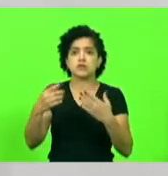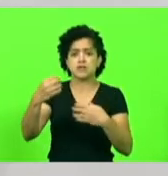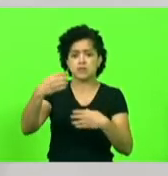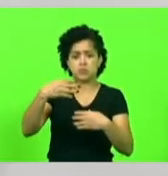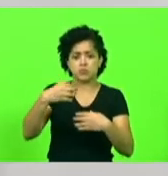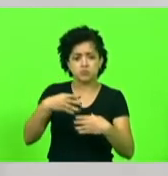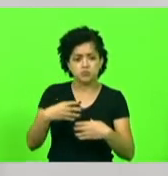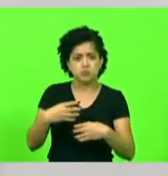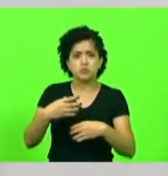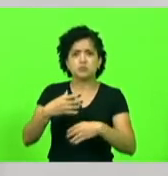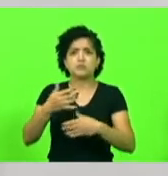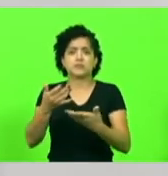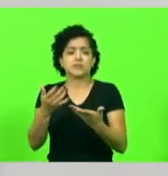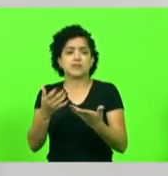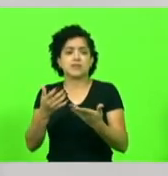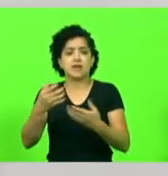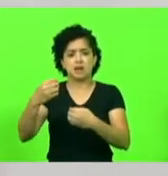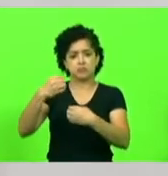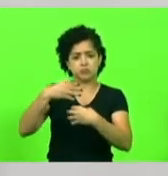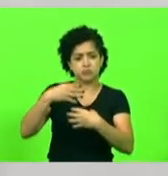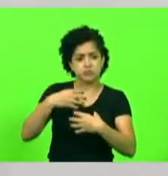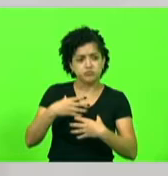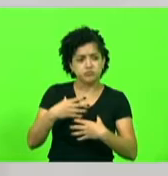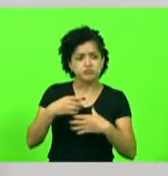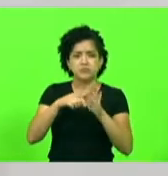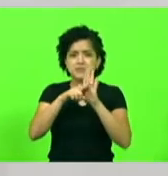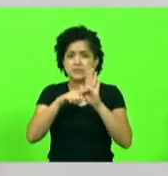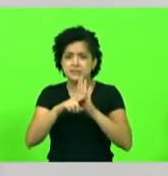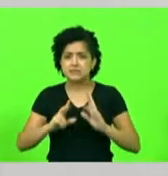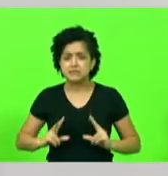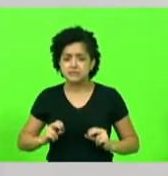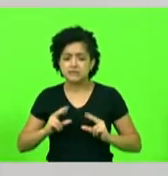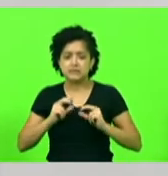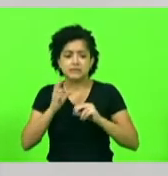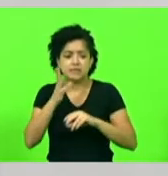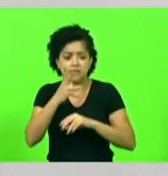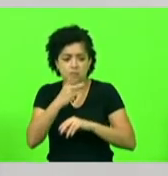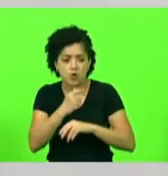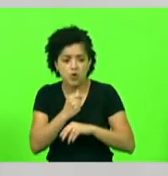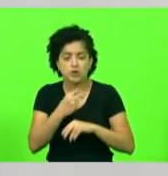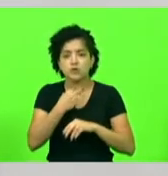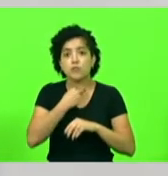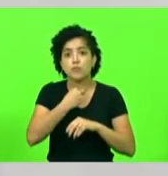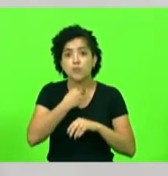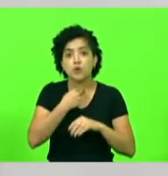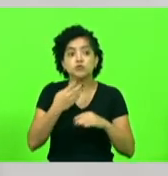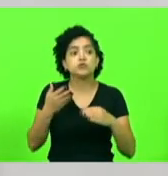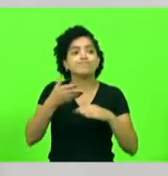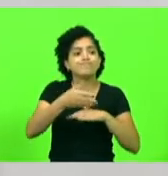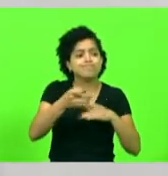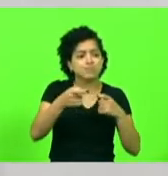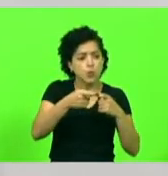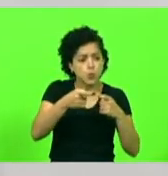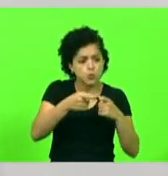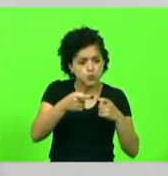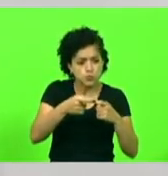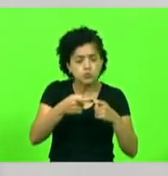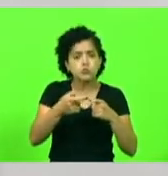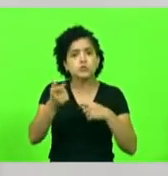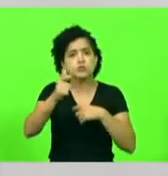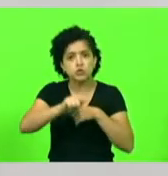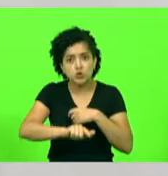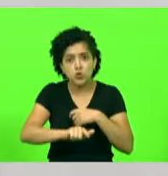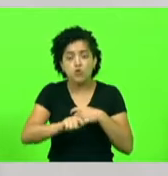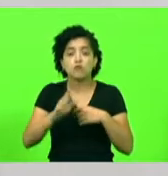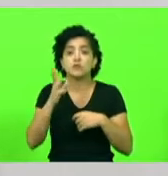tanto, a radioterapia não pode demorar tanto para chegar, a consulta devolutiva com o médico não